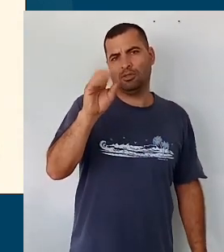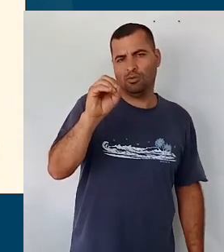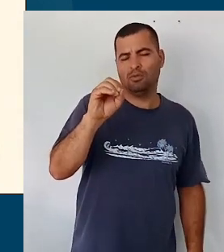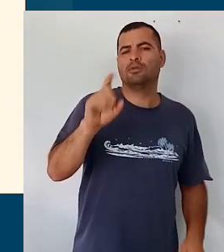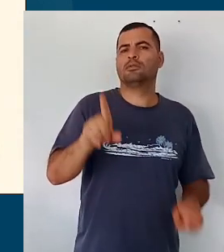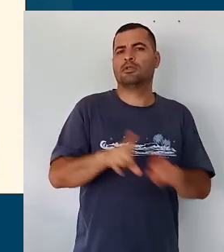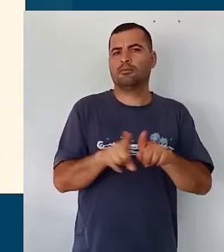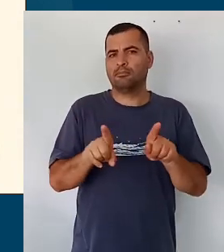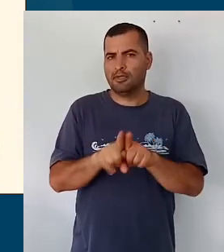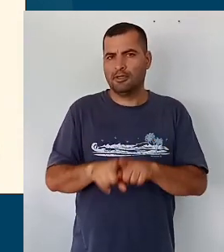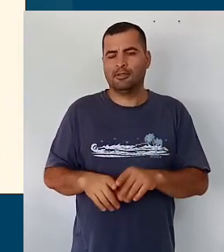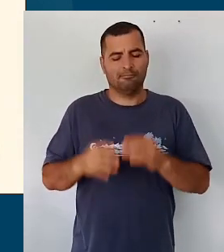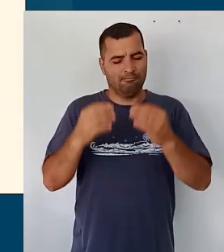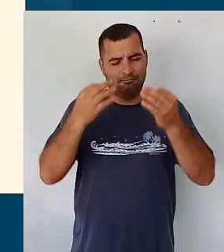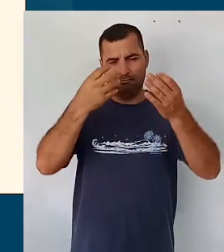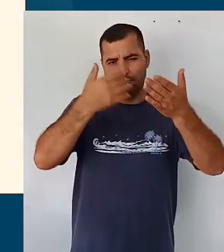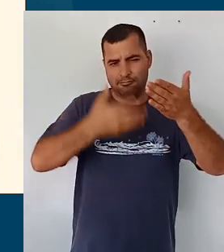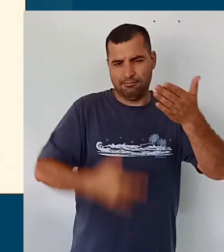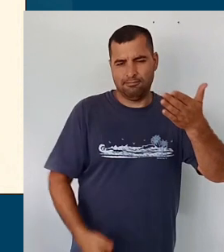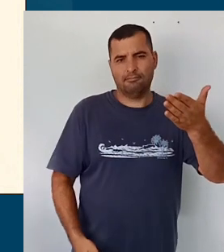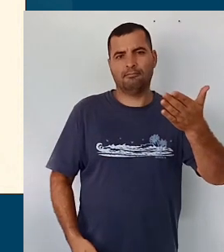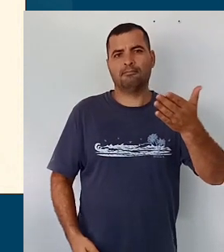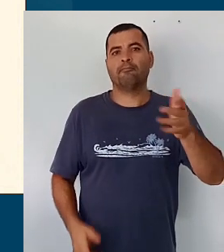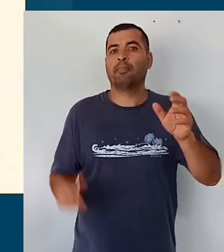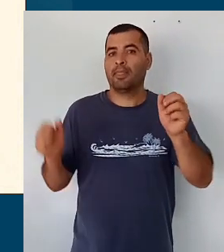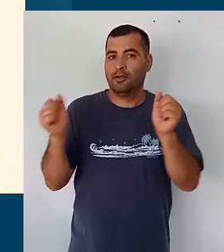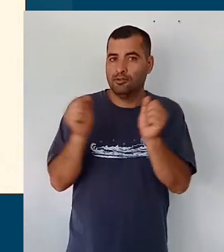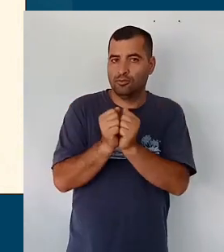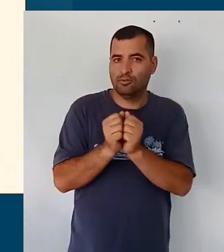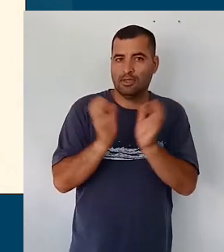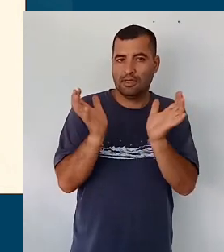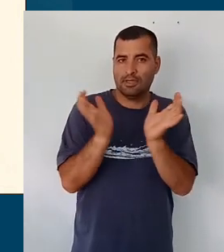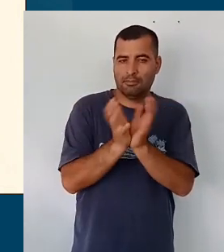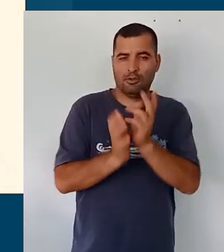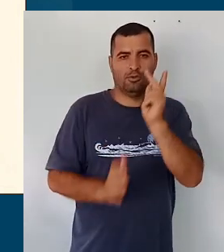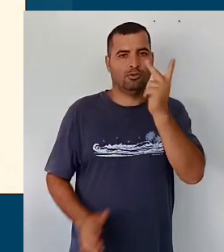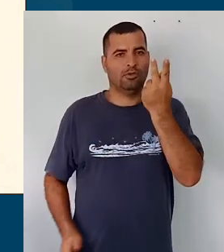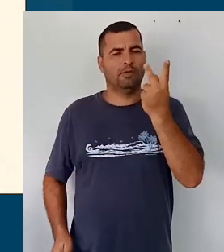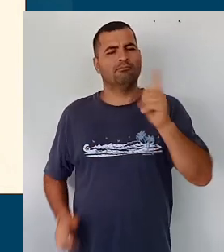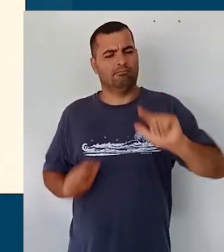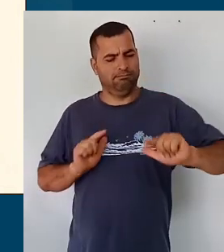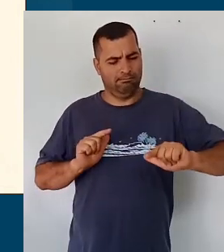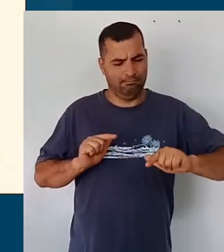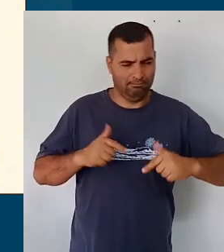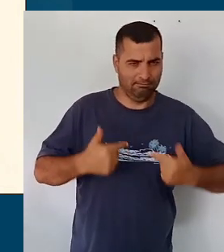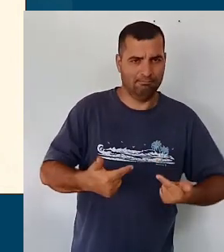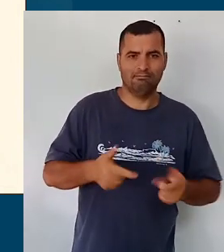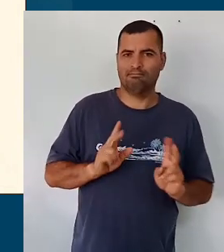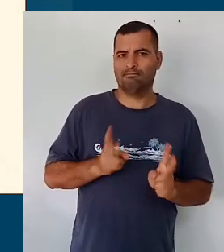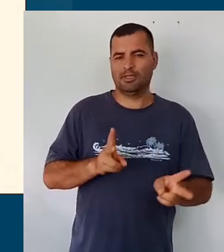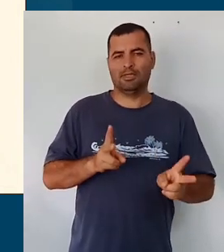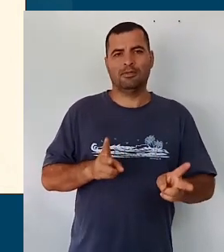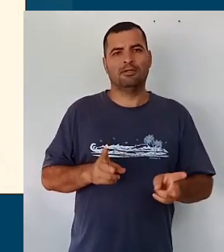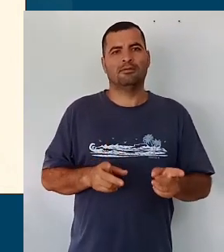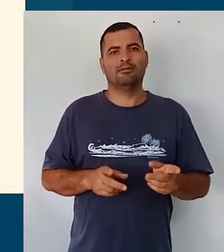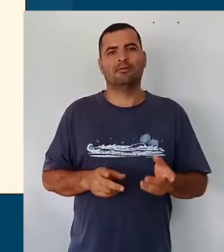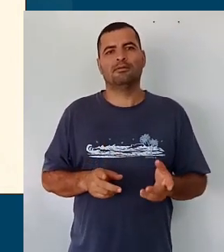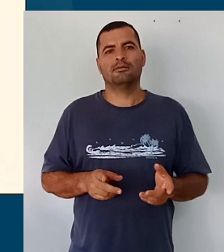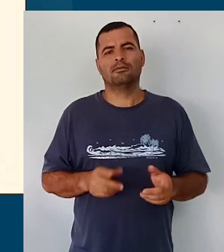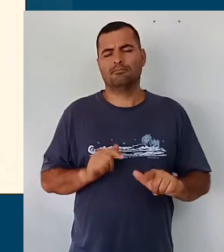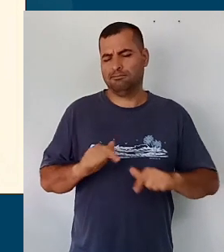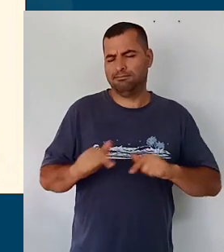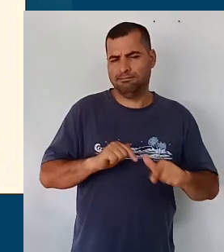IBSA e a equipe de Otolândia, né, que trabalhou o tempo todo nessa